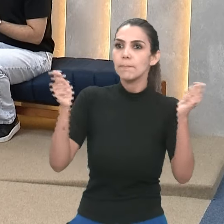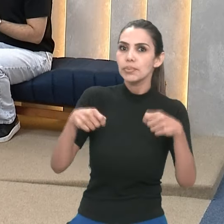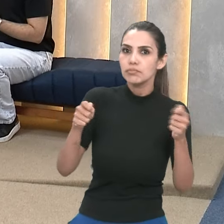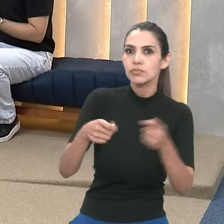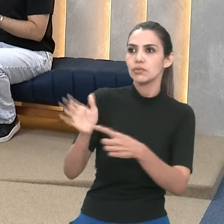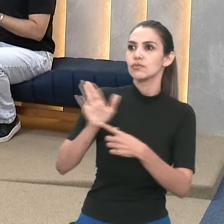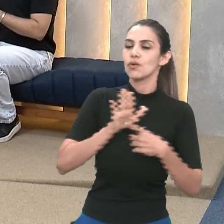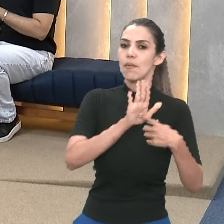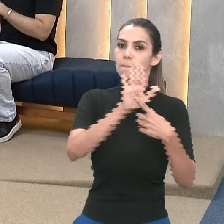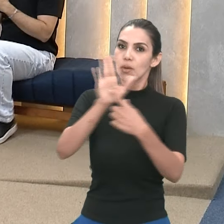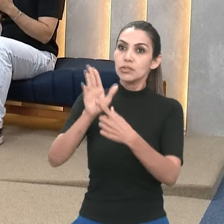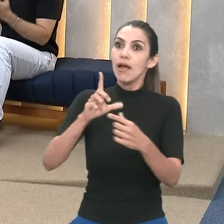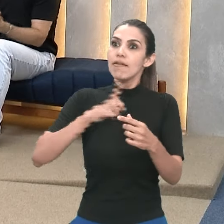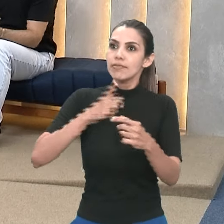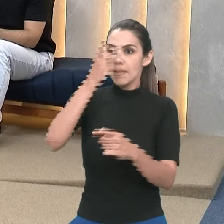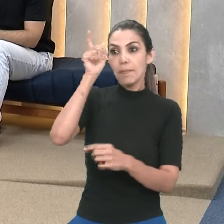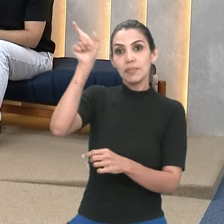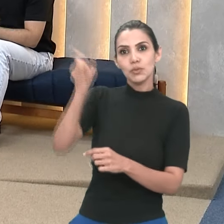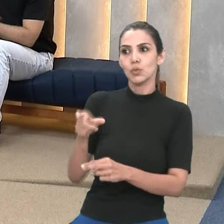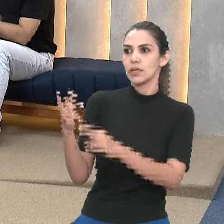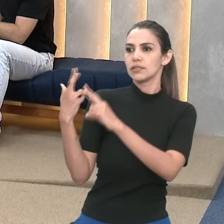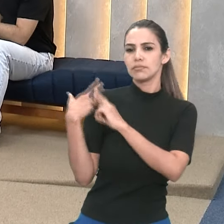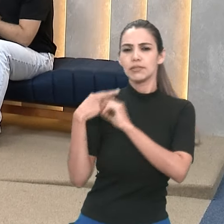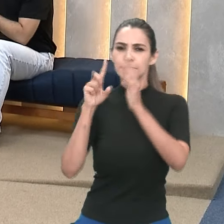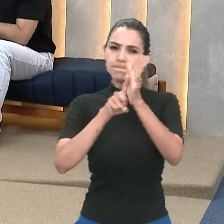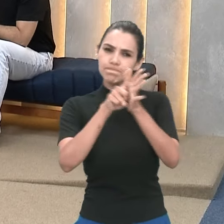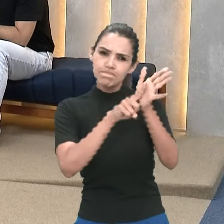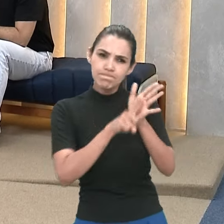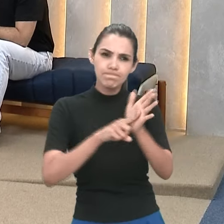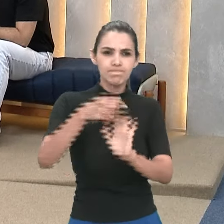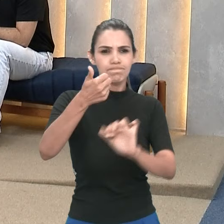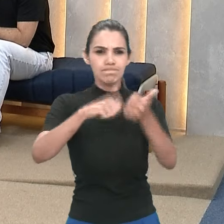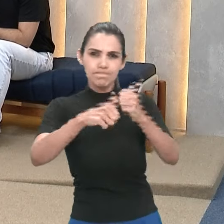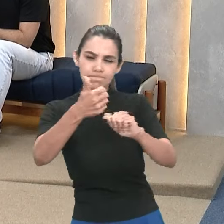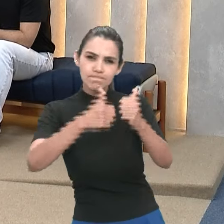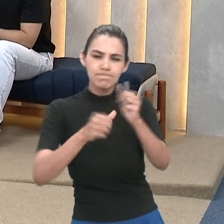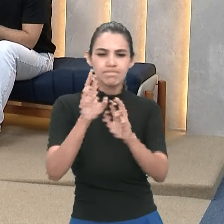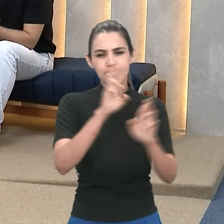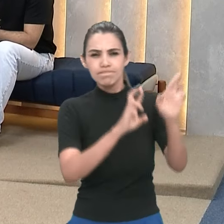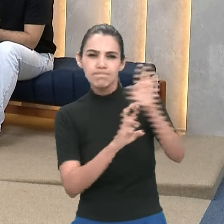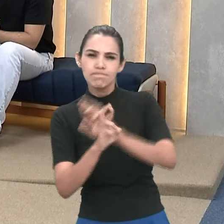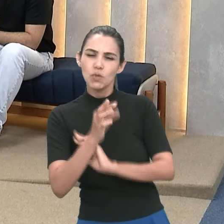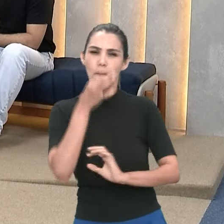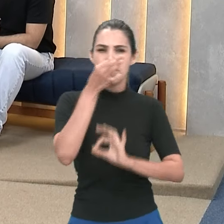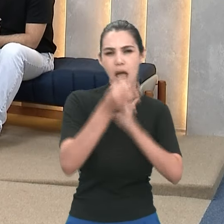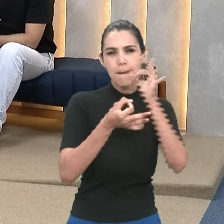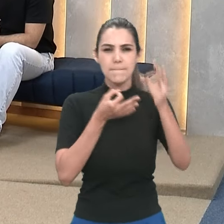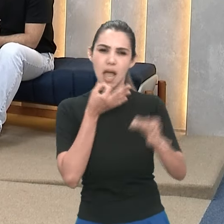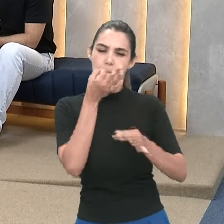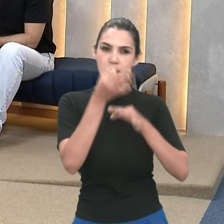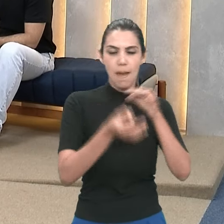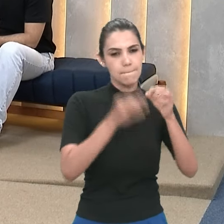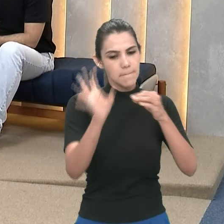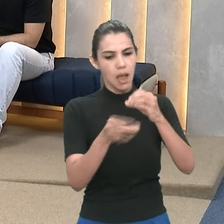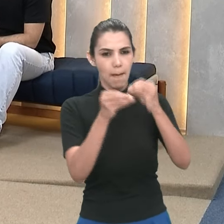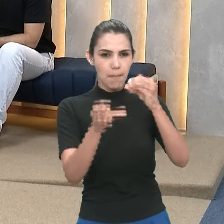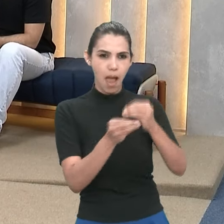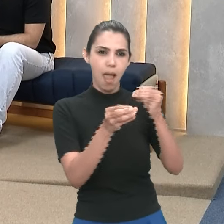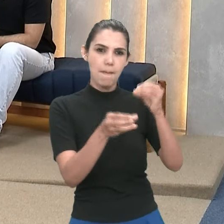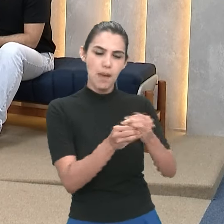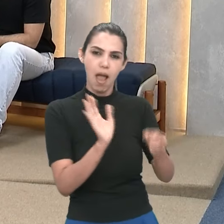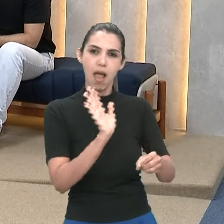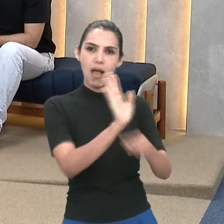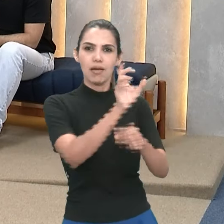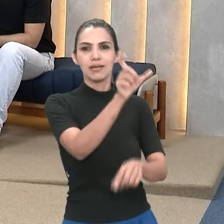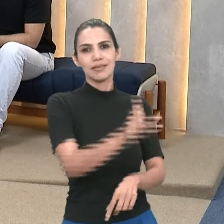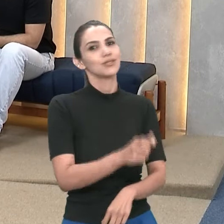ter avaliação de alguém que entende muito, que vai poder dar aquele pitaco importante, que vai contribuir com essa pesquisa. Isso tudo é uma